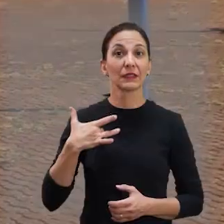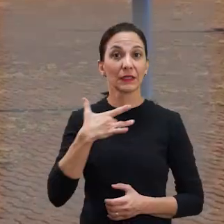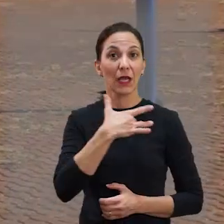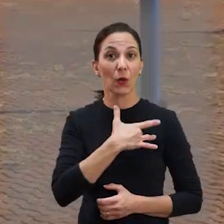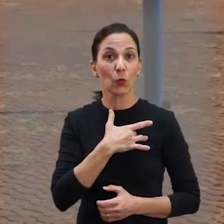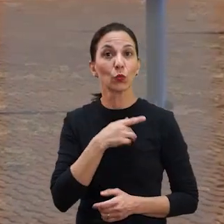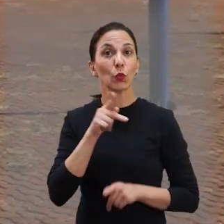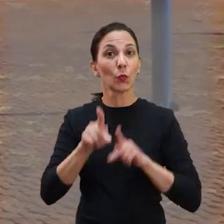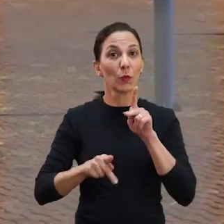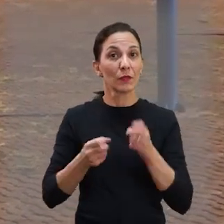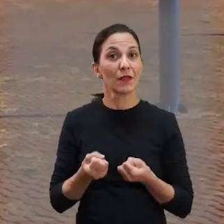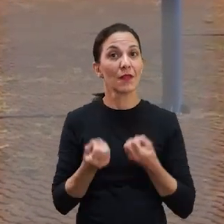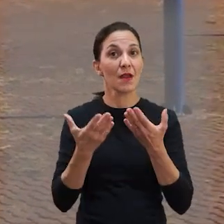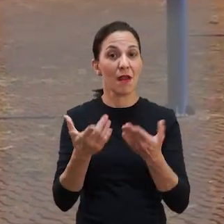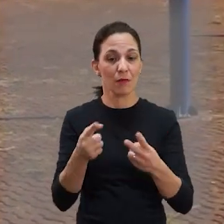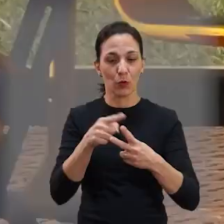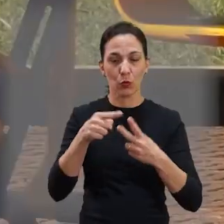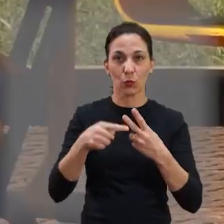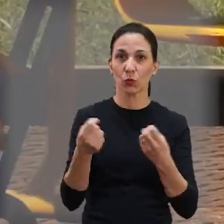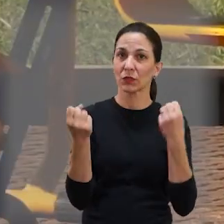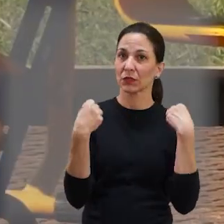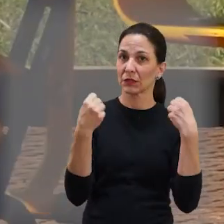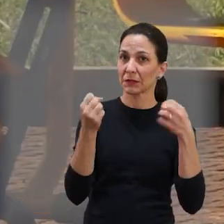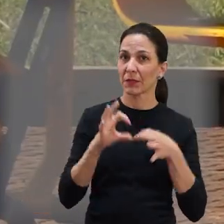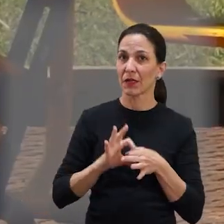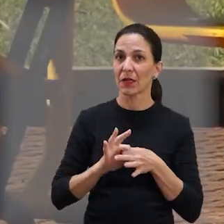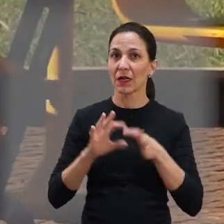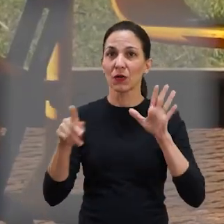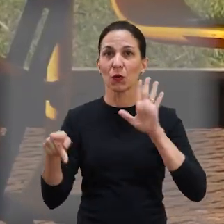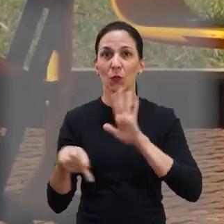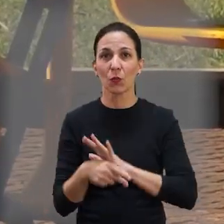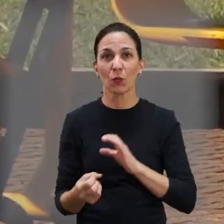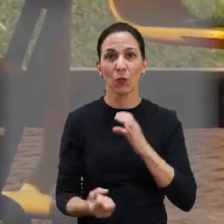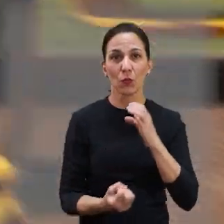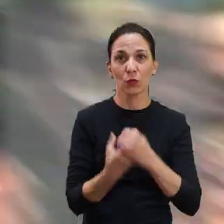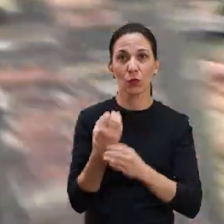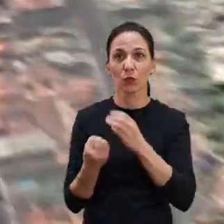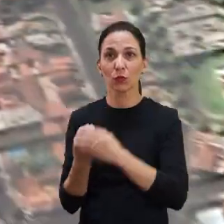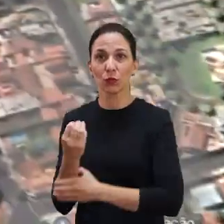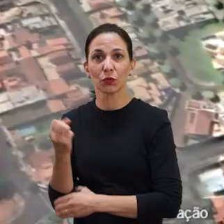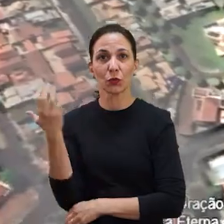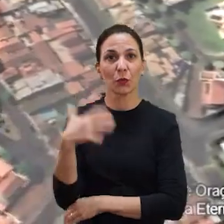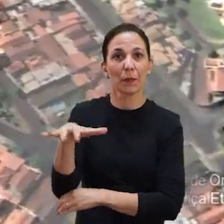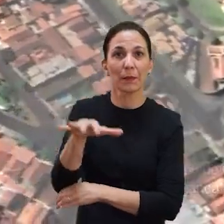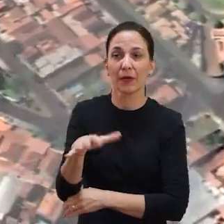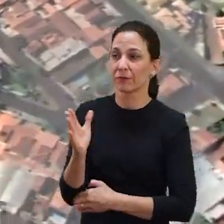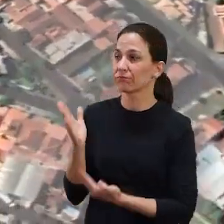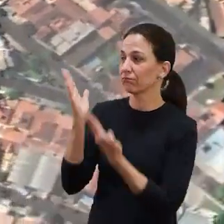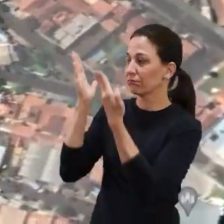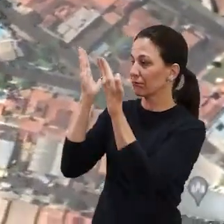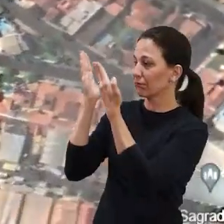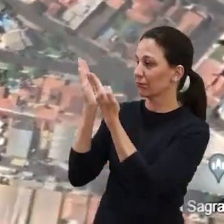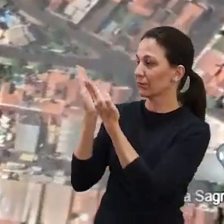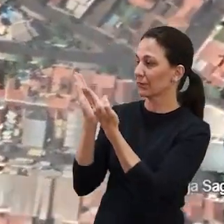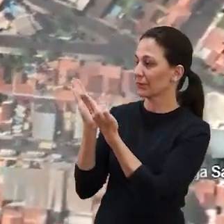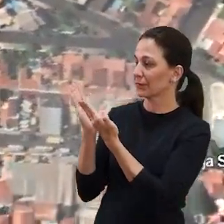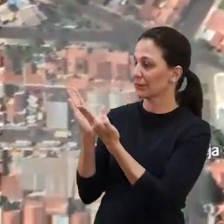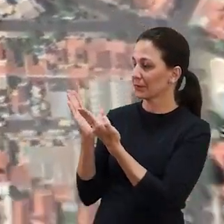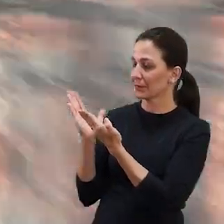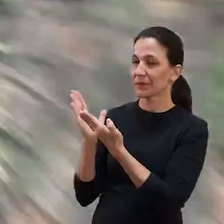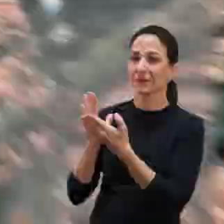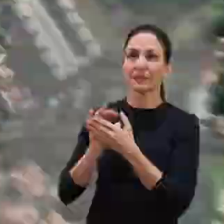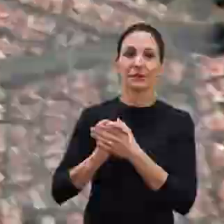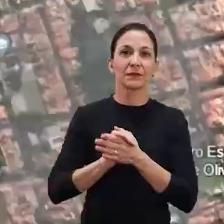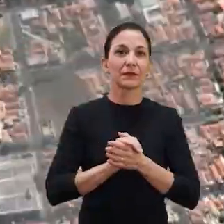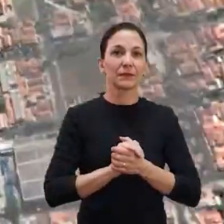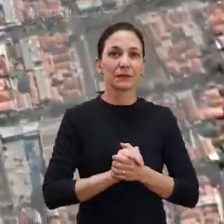Mais saúde para a população. Duas academias ao ar livre serão instaladas nas praças Guido Miquete, no Jardim Imperador,